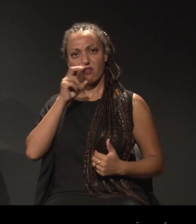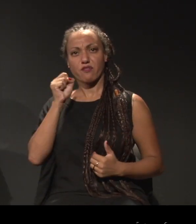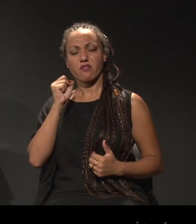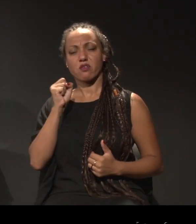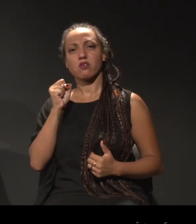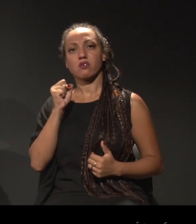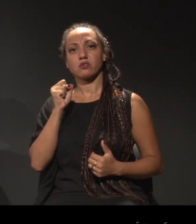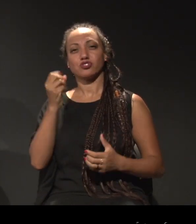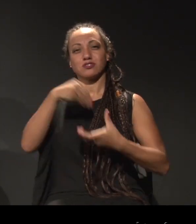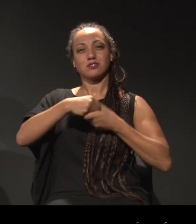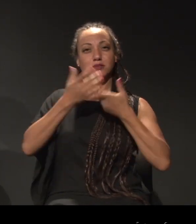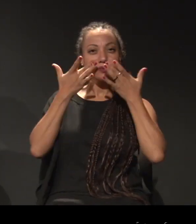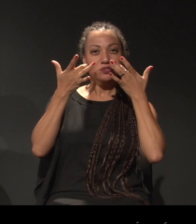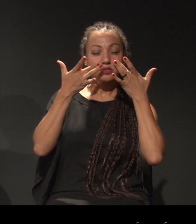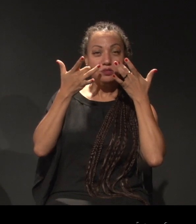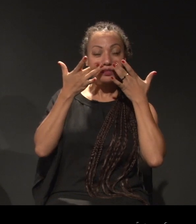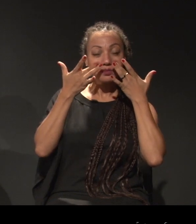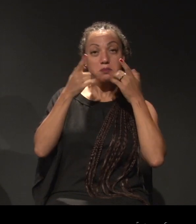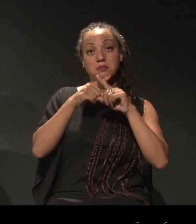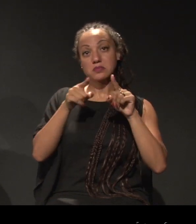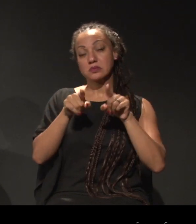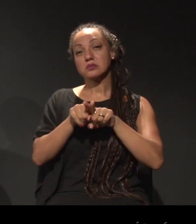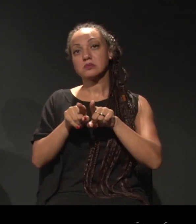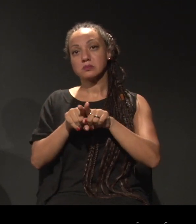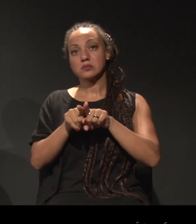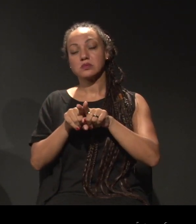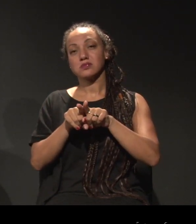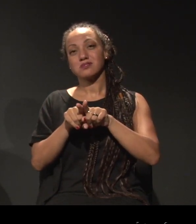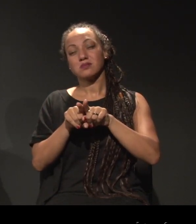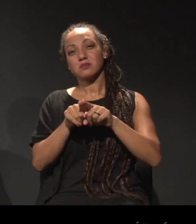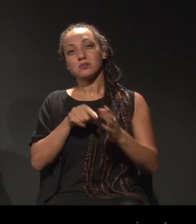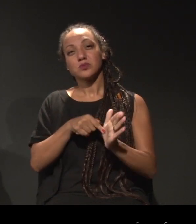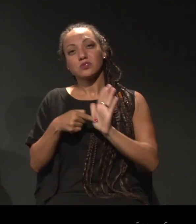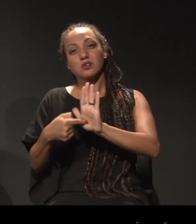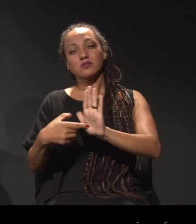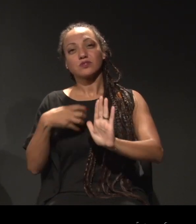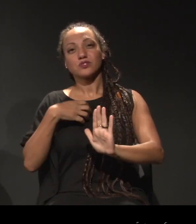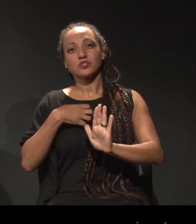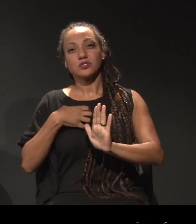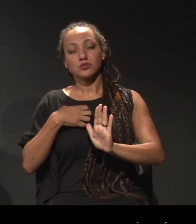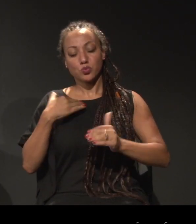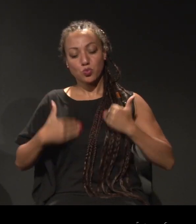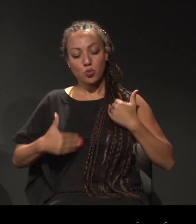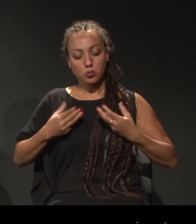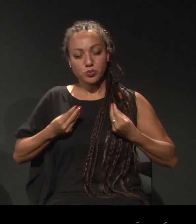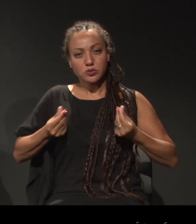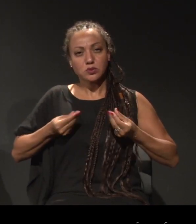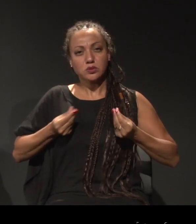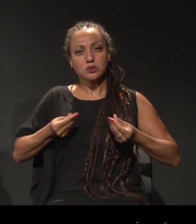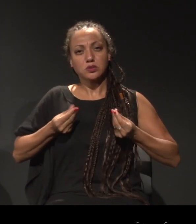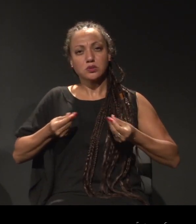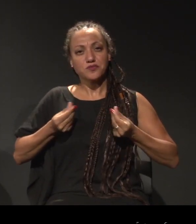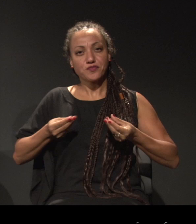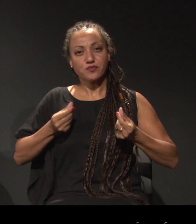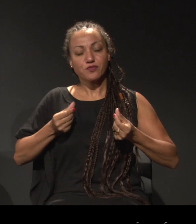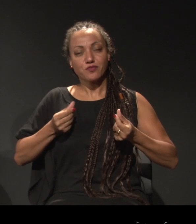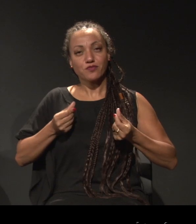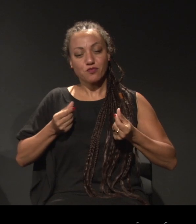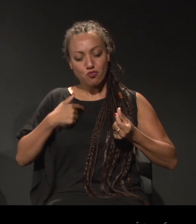forte no teatro, mas era uma maneira de sensibilizar o corpo para que esse corpo